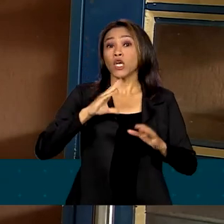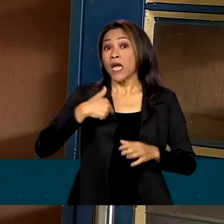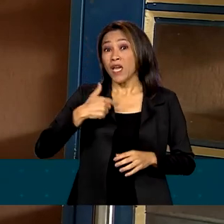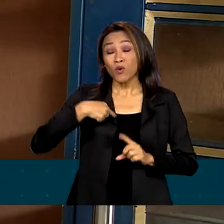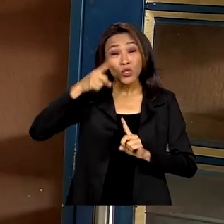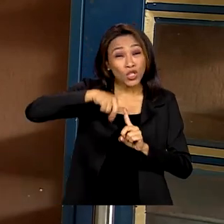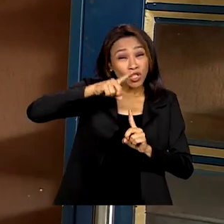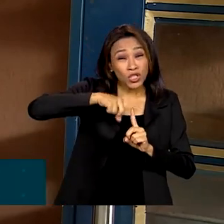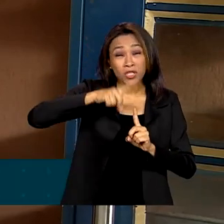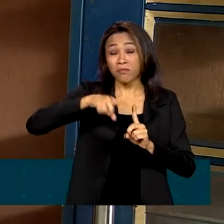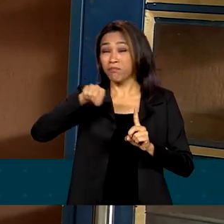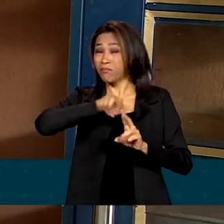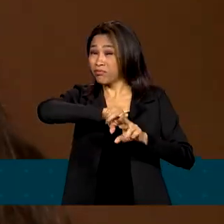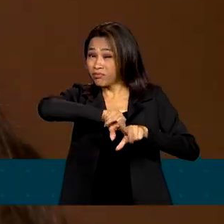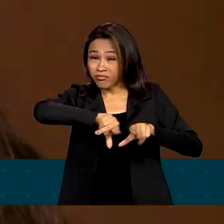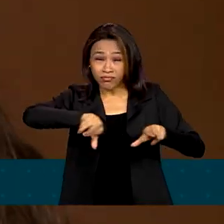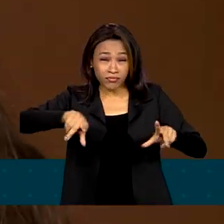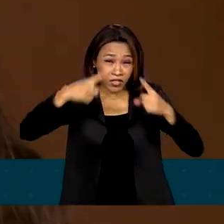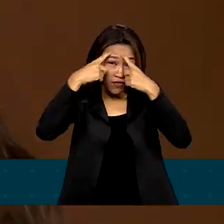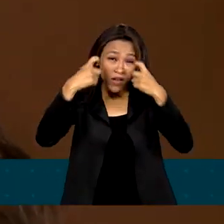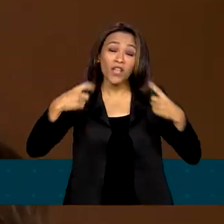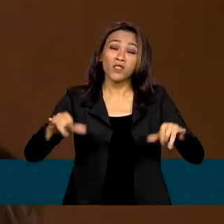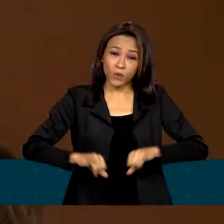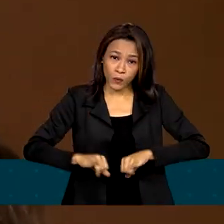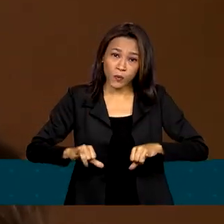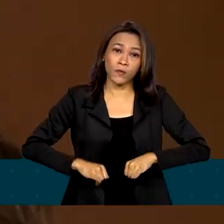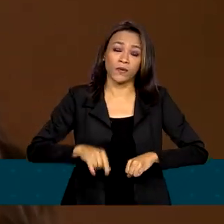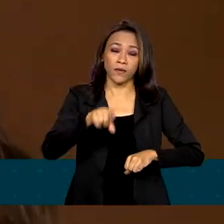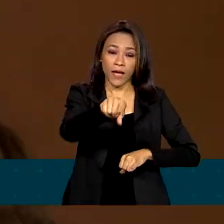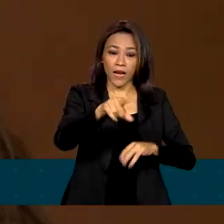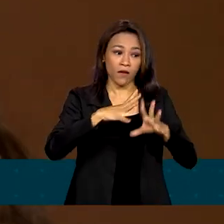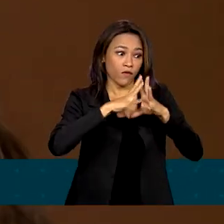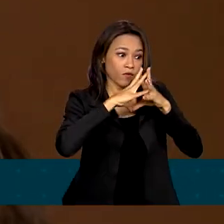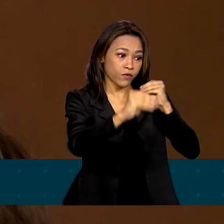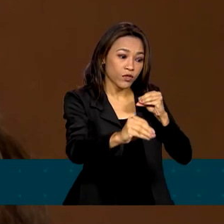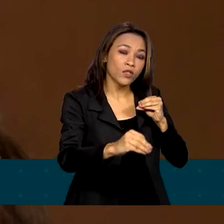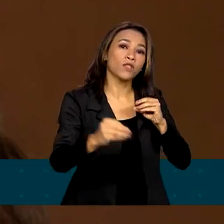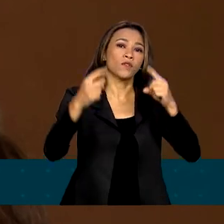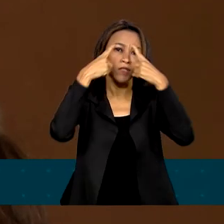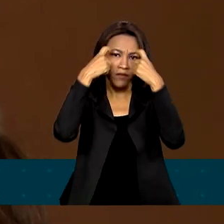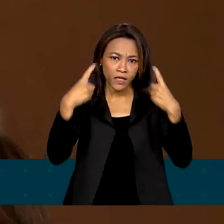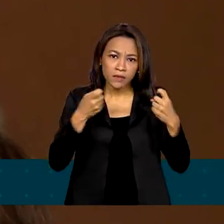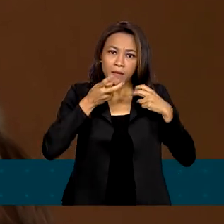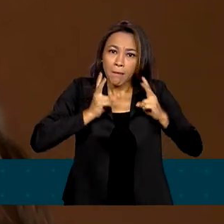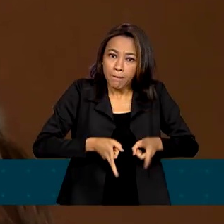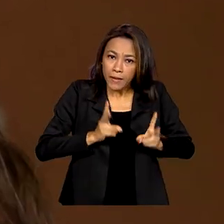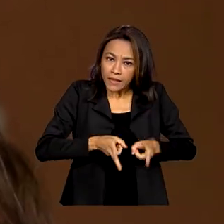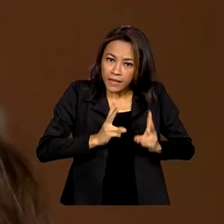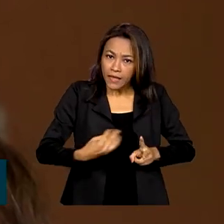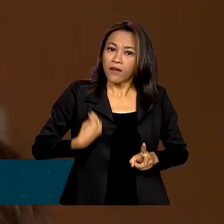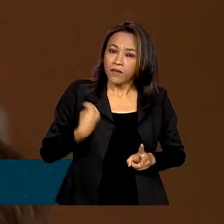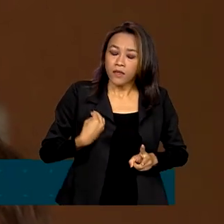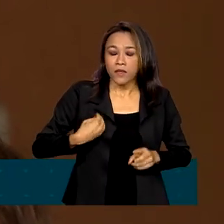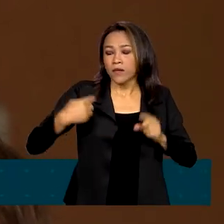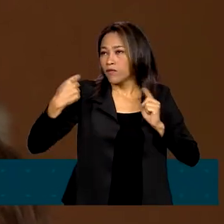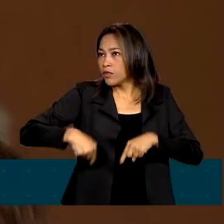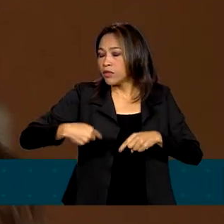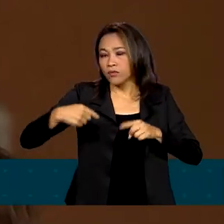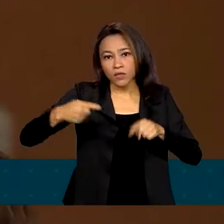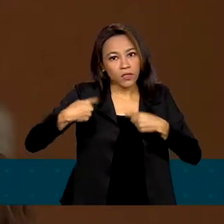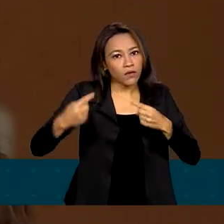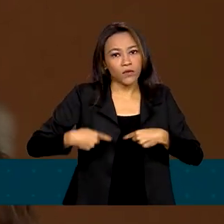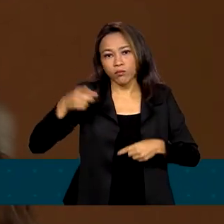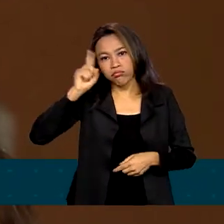sofri, choque, pau de arara. Ela conta que fugir da violência, manter a vida, são desafios enfrentados por ela